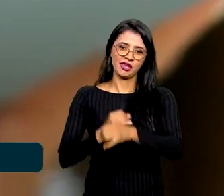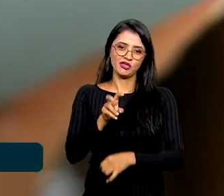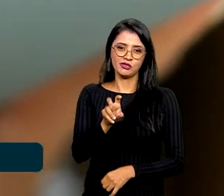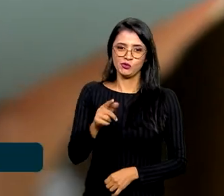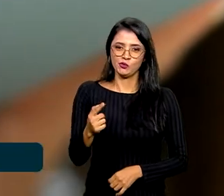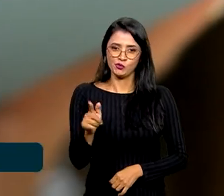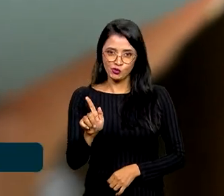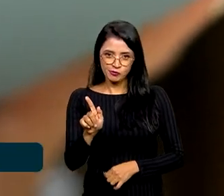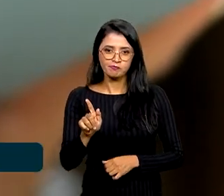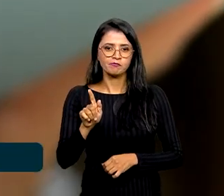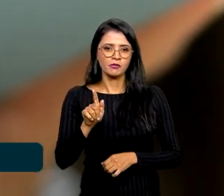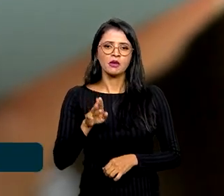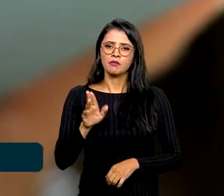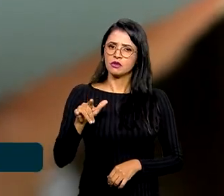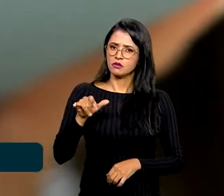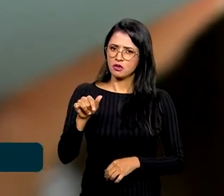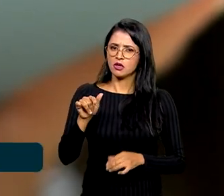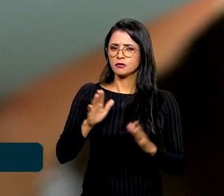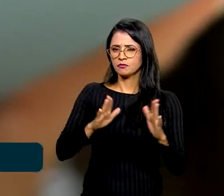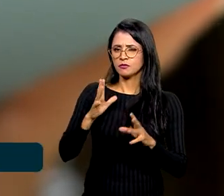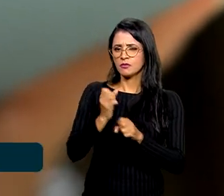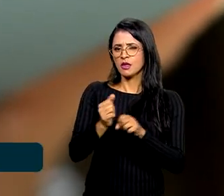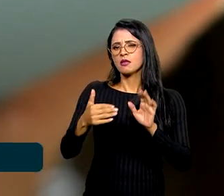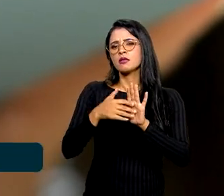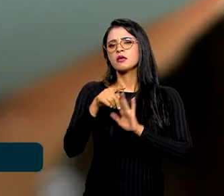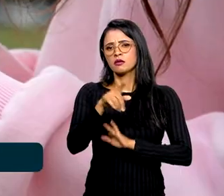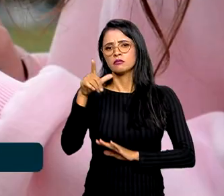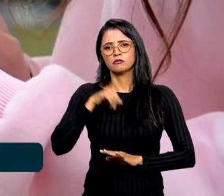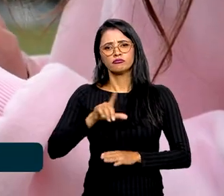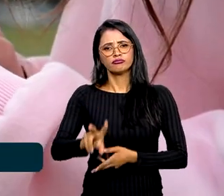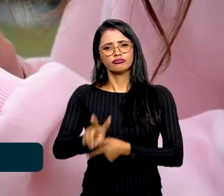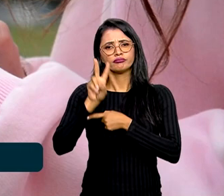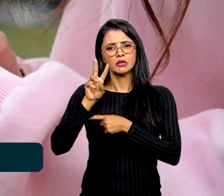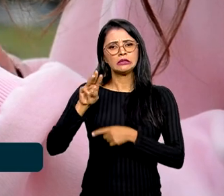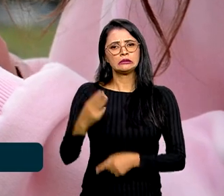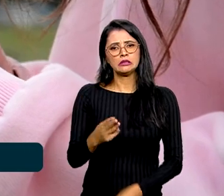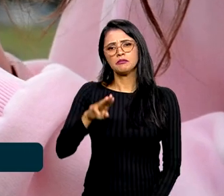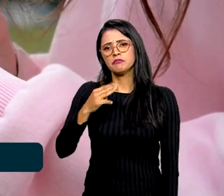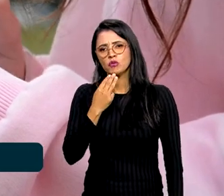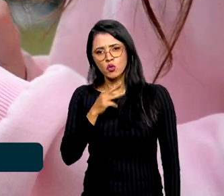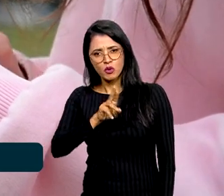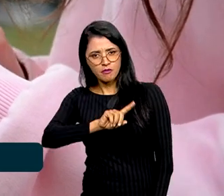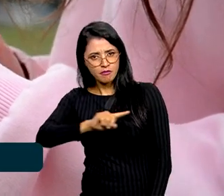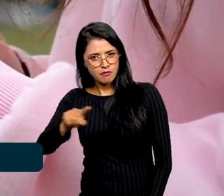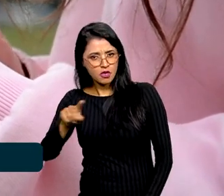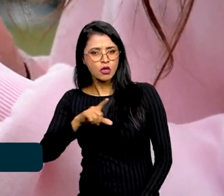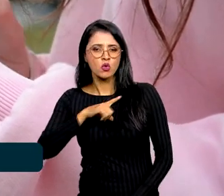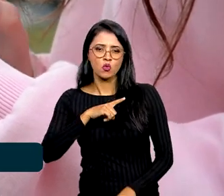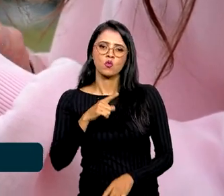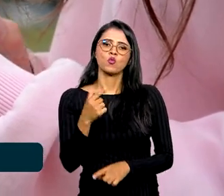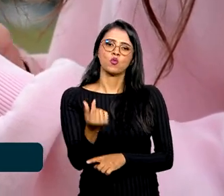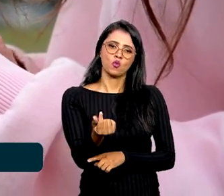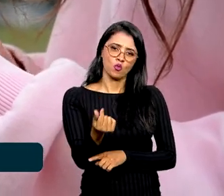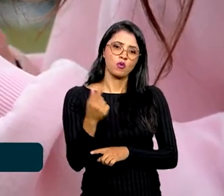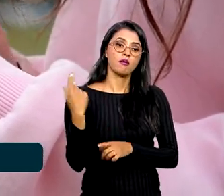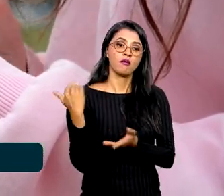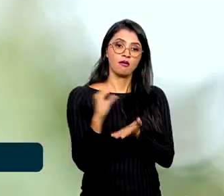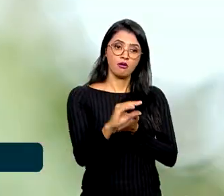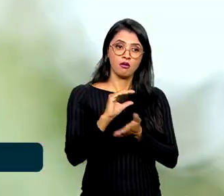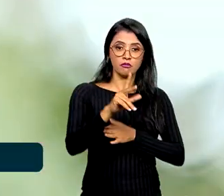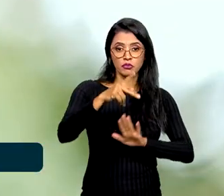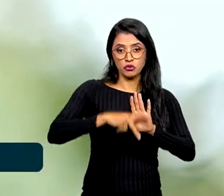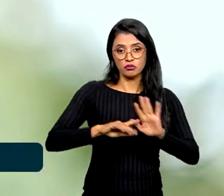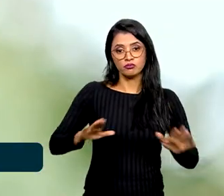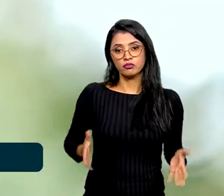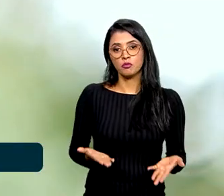BNDES estima que até lá sejam financiados 3 bilhões e meio de reais em projetos que promovam